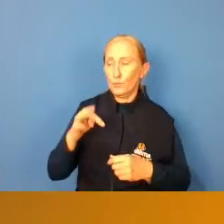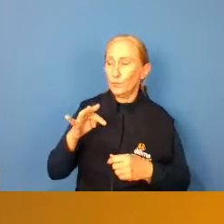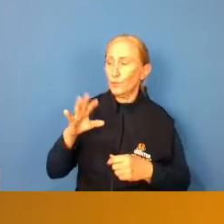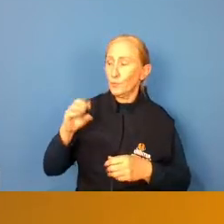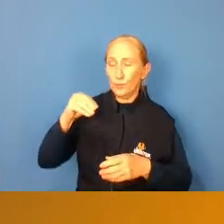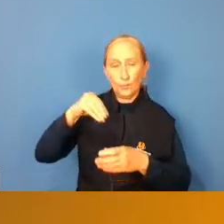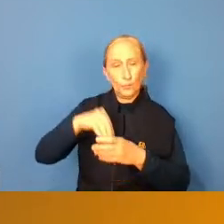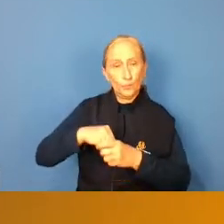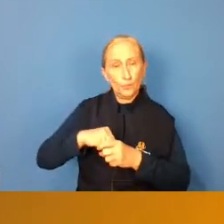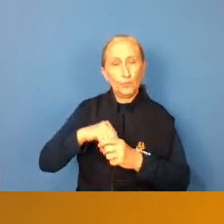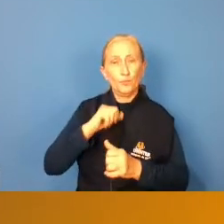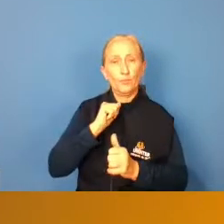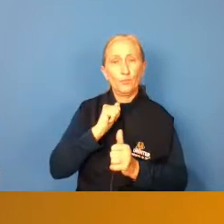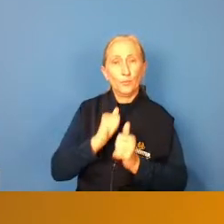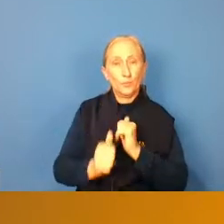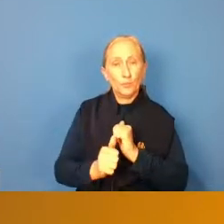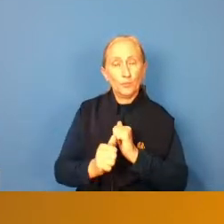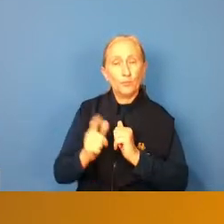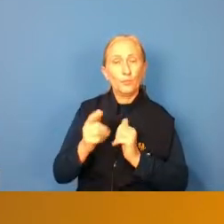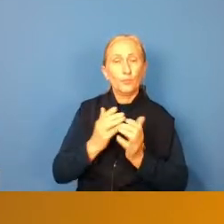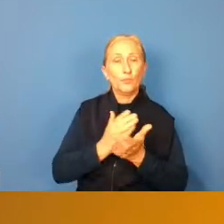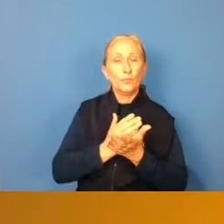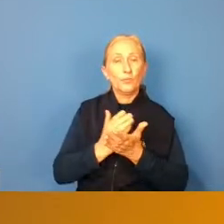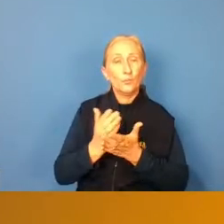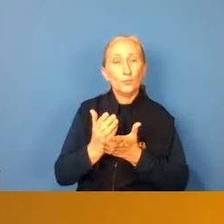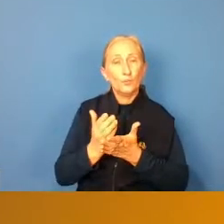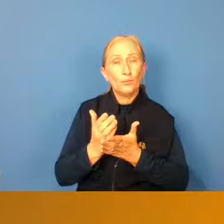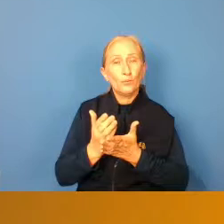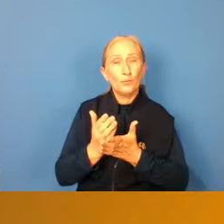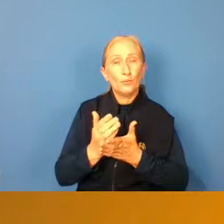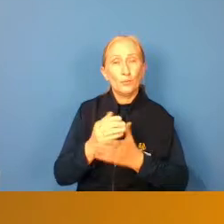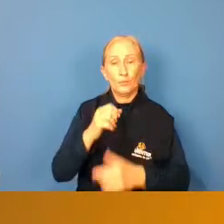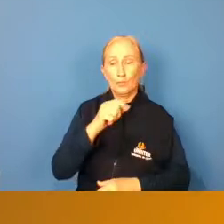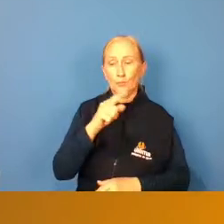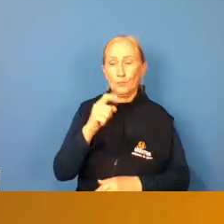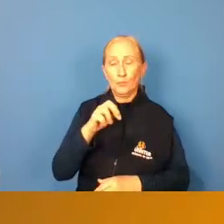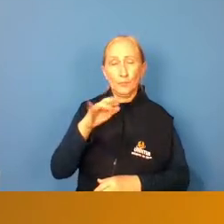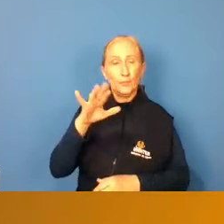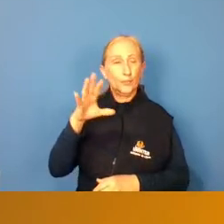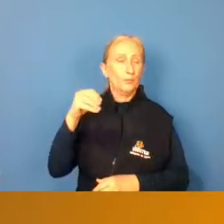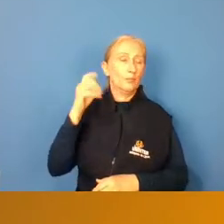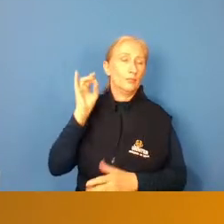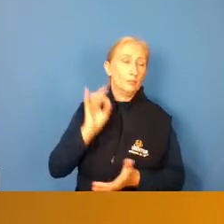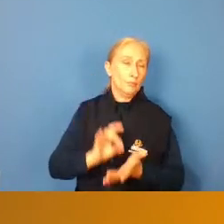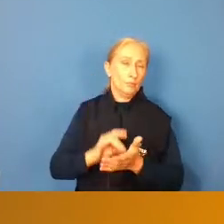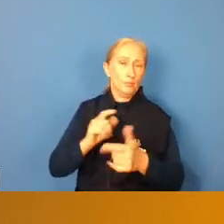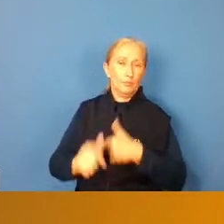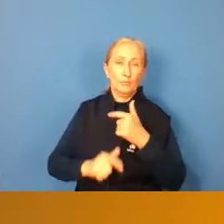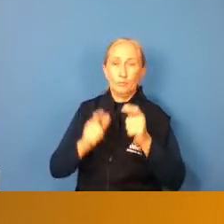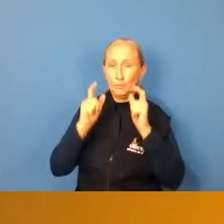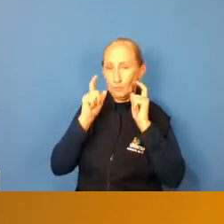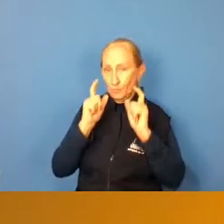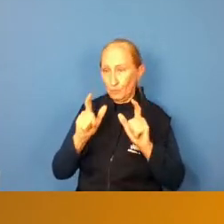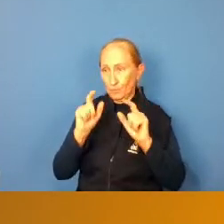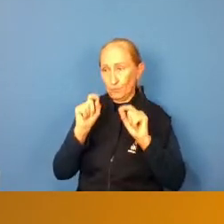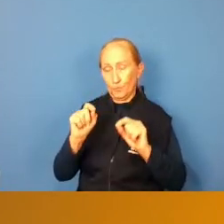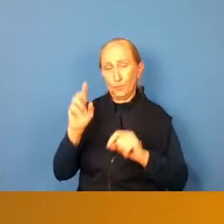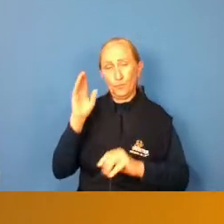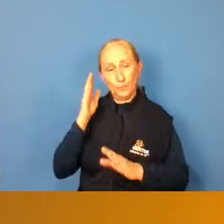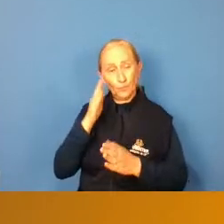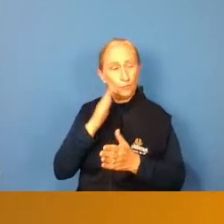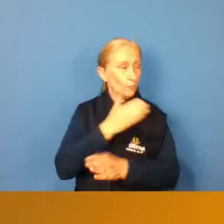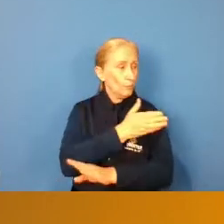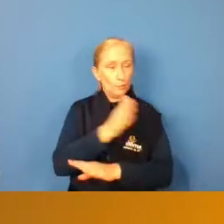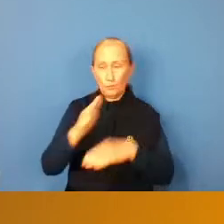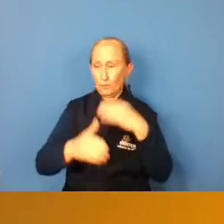dentro da modalidade esportiva partindo do zagueiro então realmente é um trabalho interessante porque ele foge